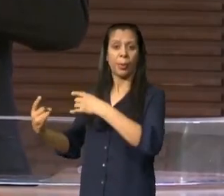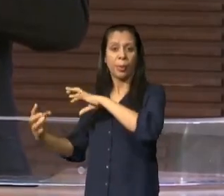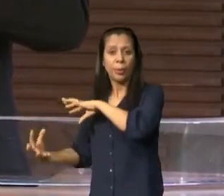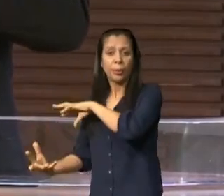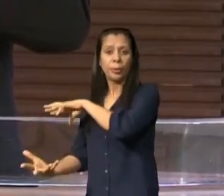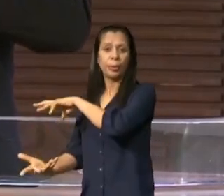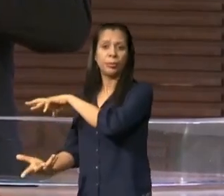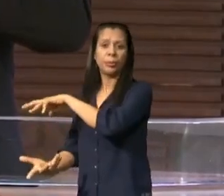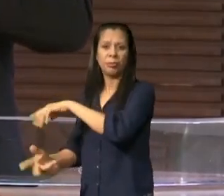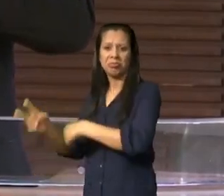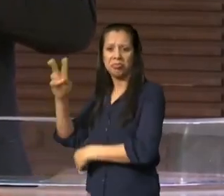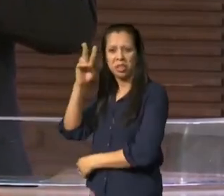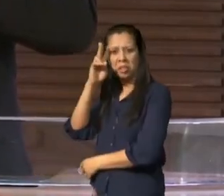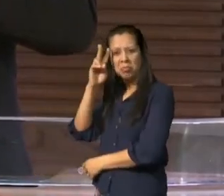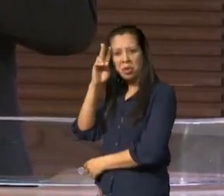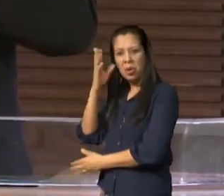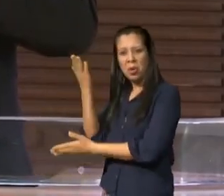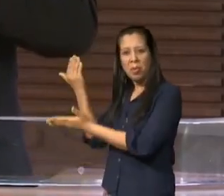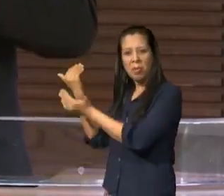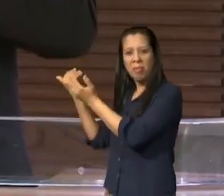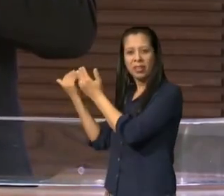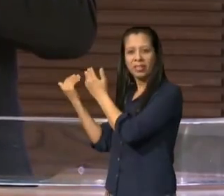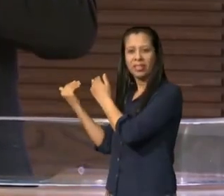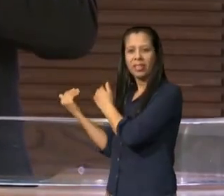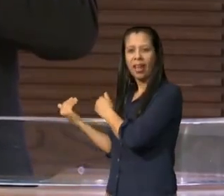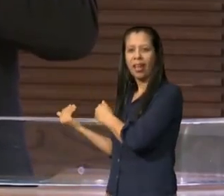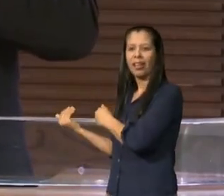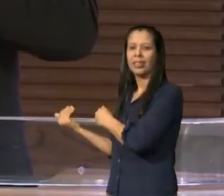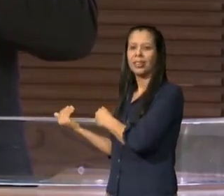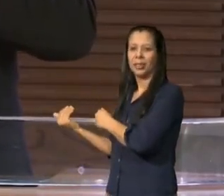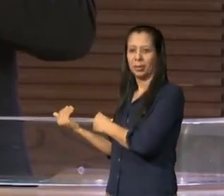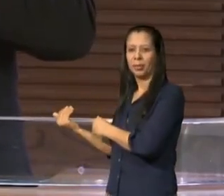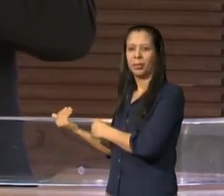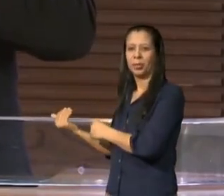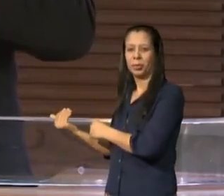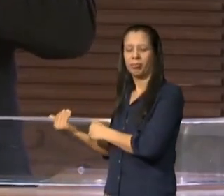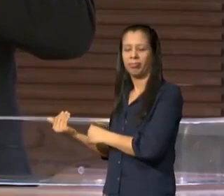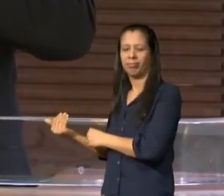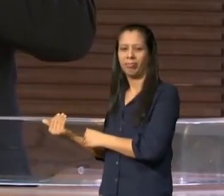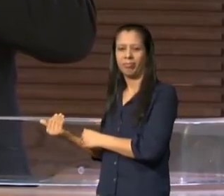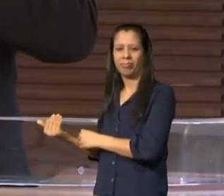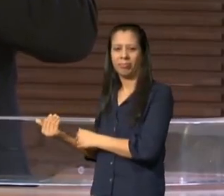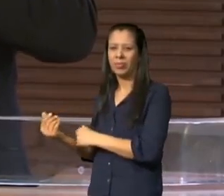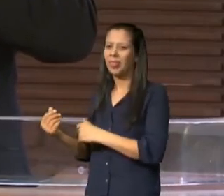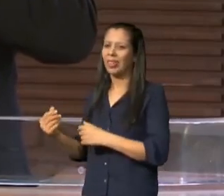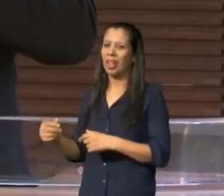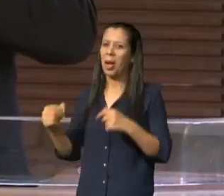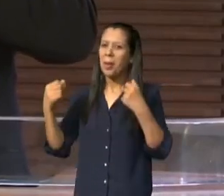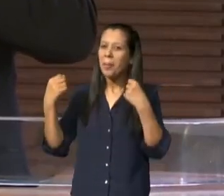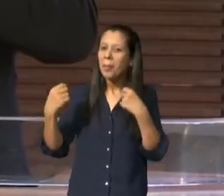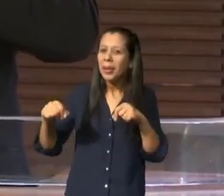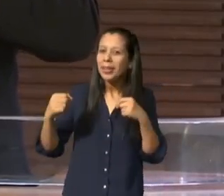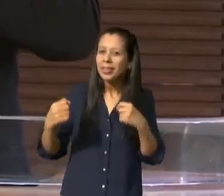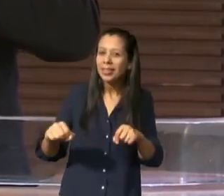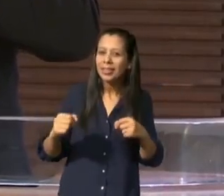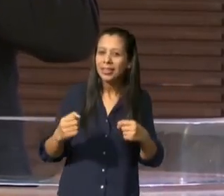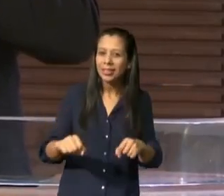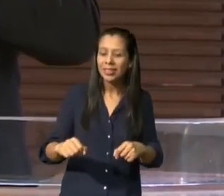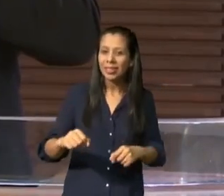não adianta você achar que a cristão se seus atos demonstram que você ainda está ligado com as coisas